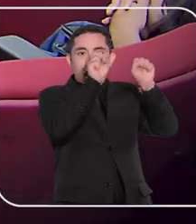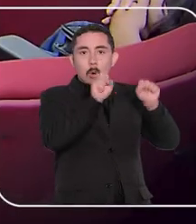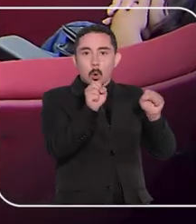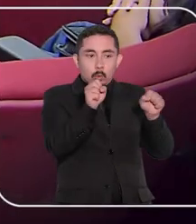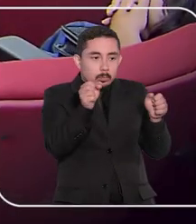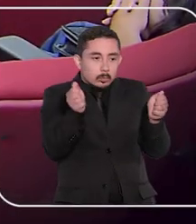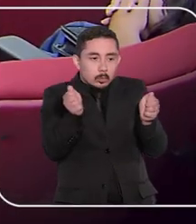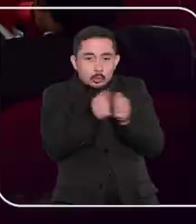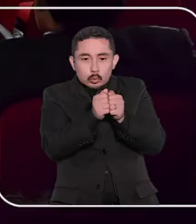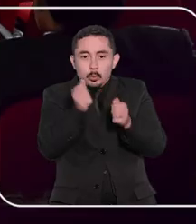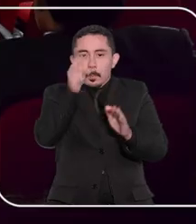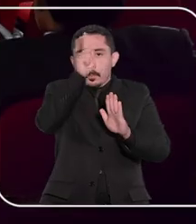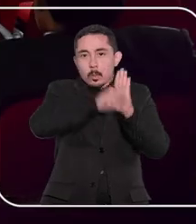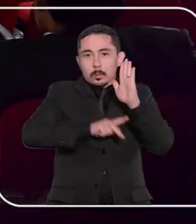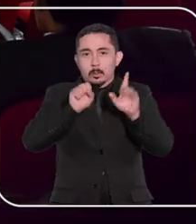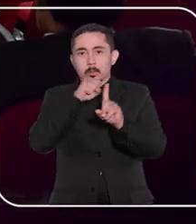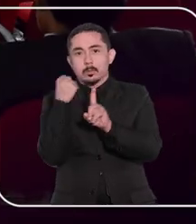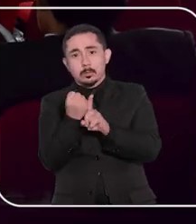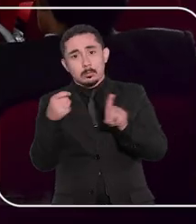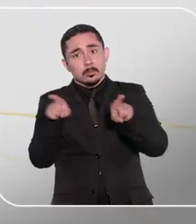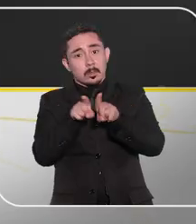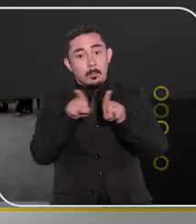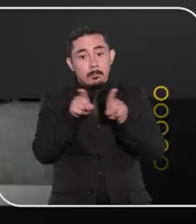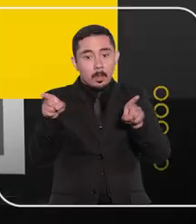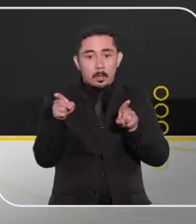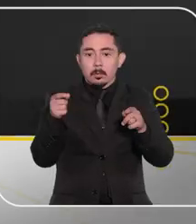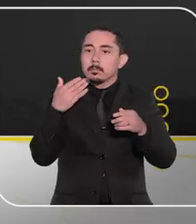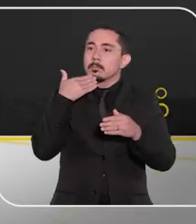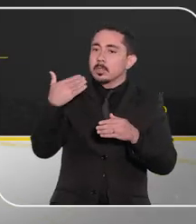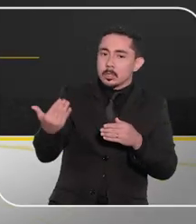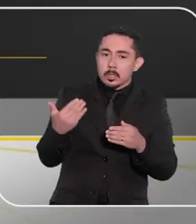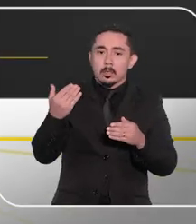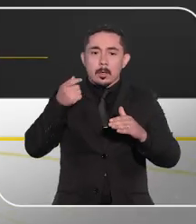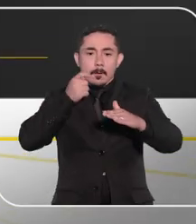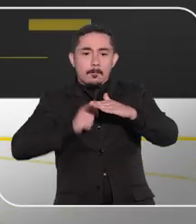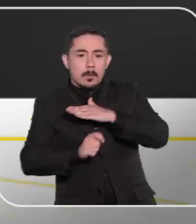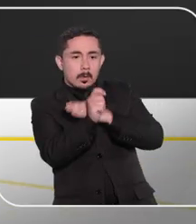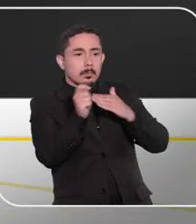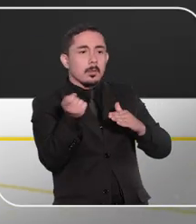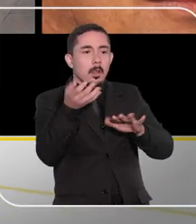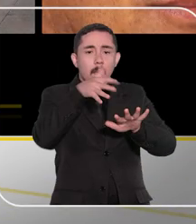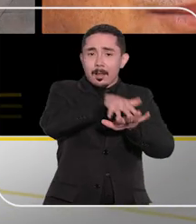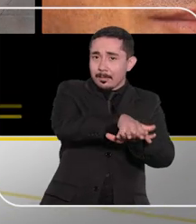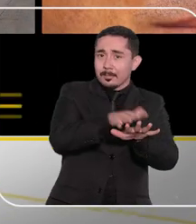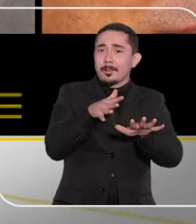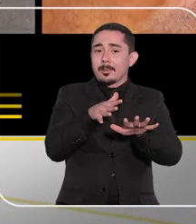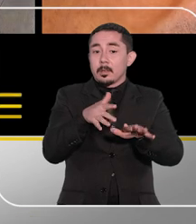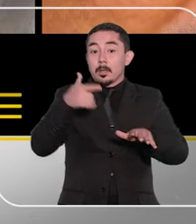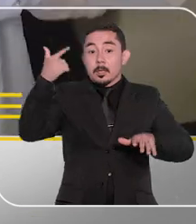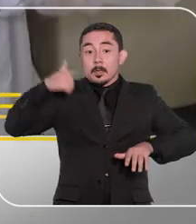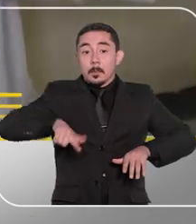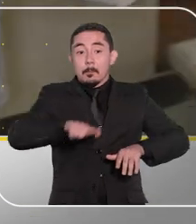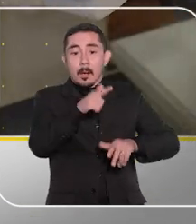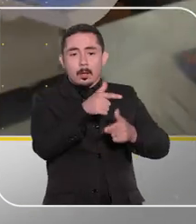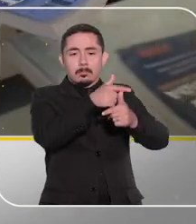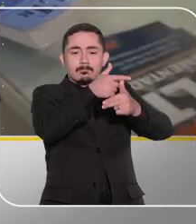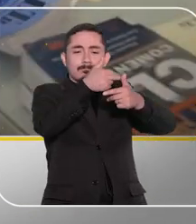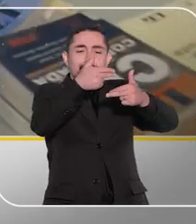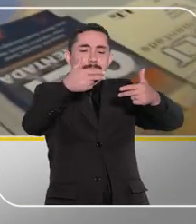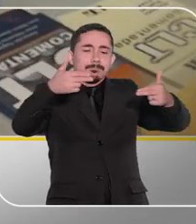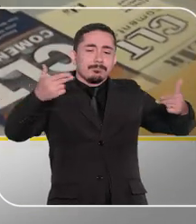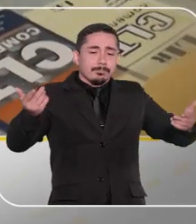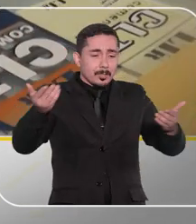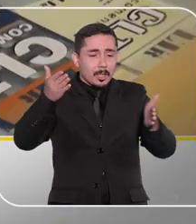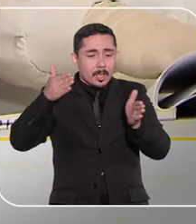a corte acumula projetos sociais campanhas investimentos em acessibilidade e ações de